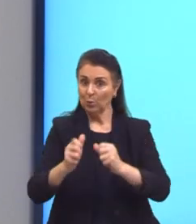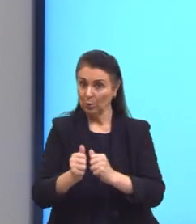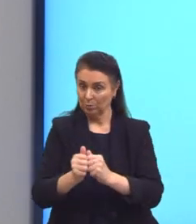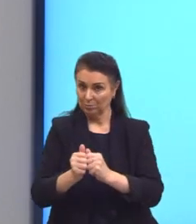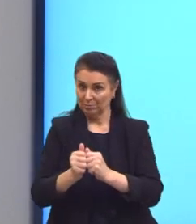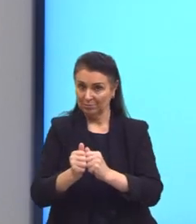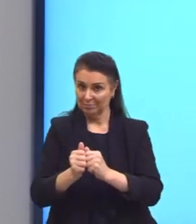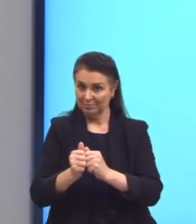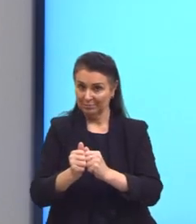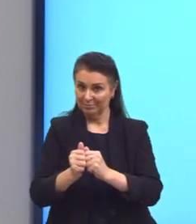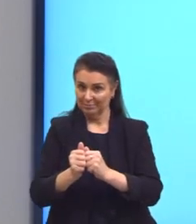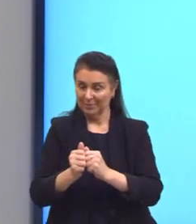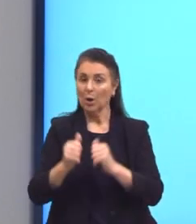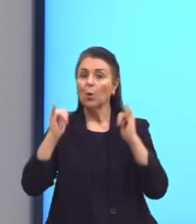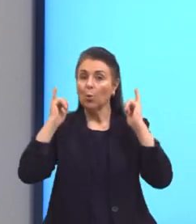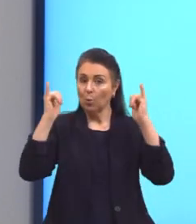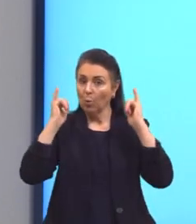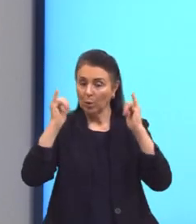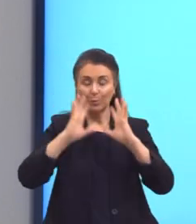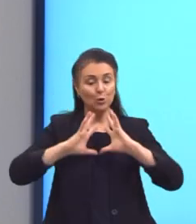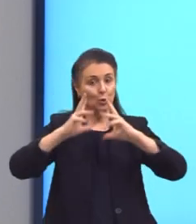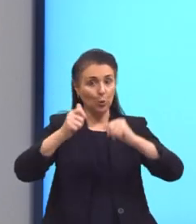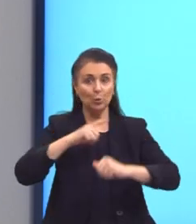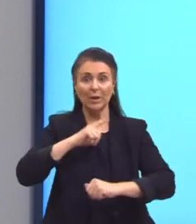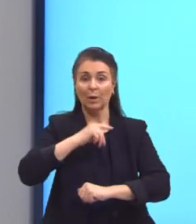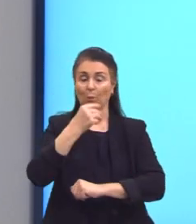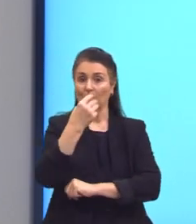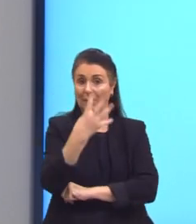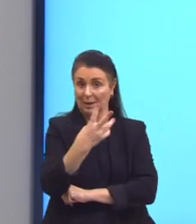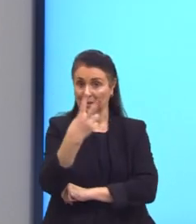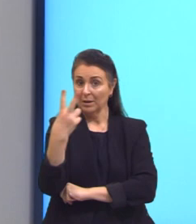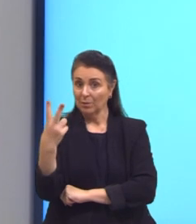desse ônibus, considerando essa figura.